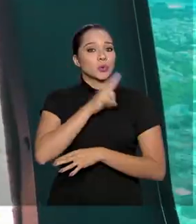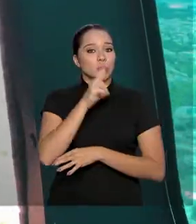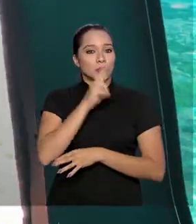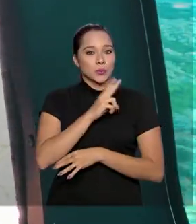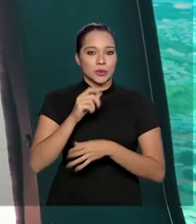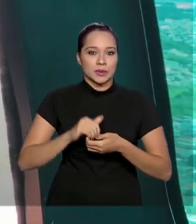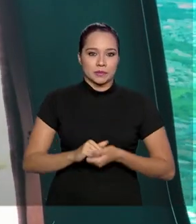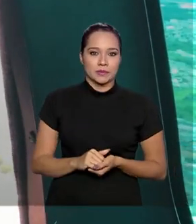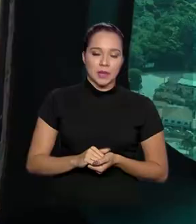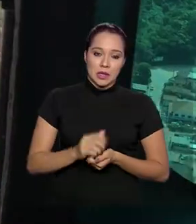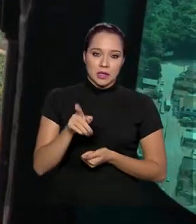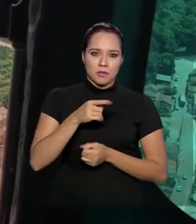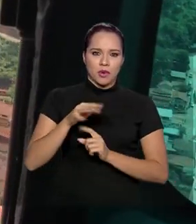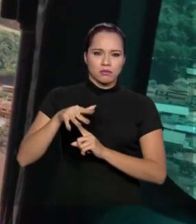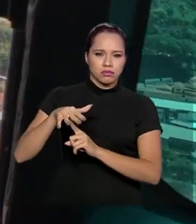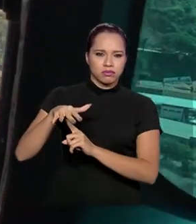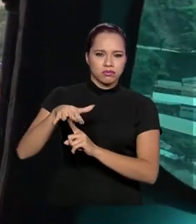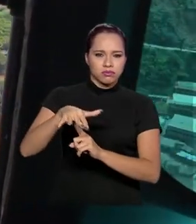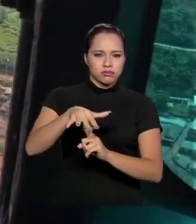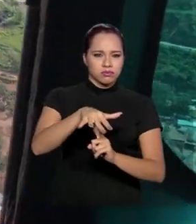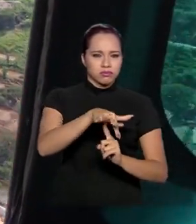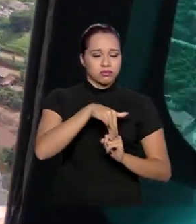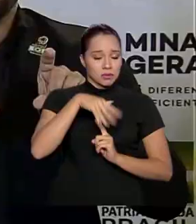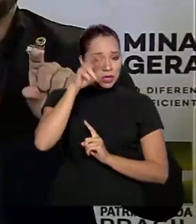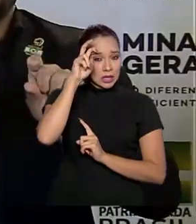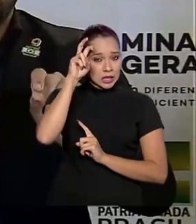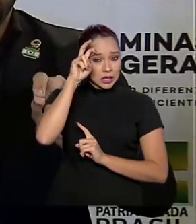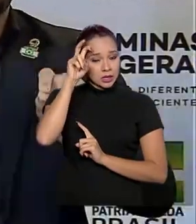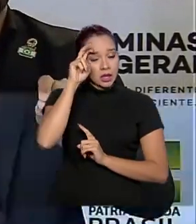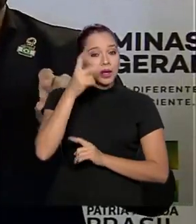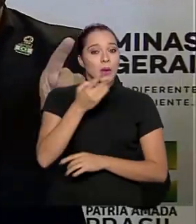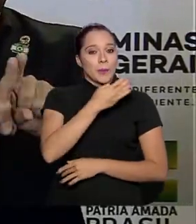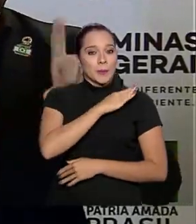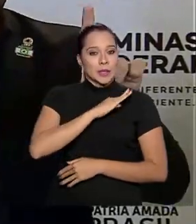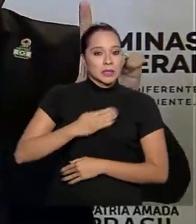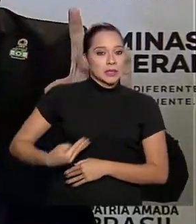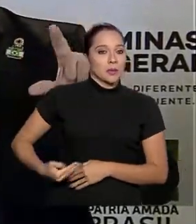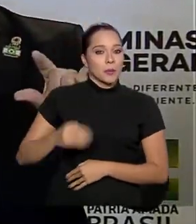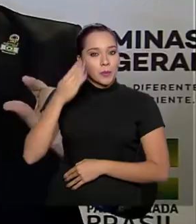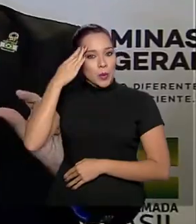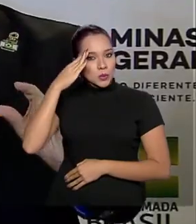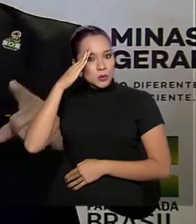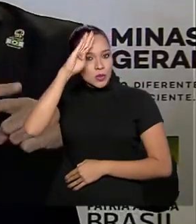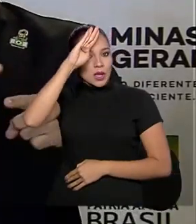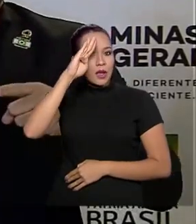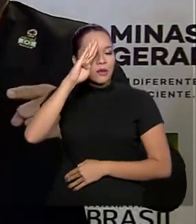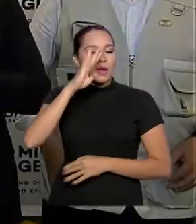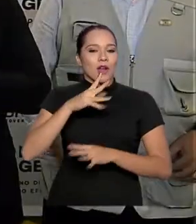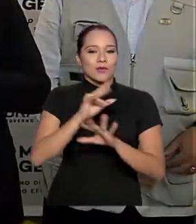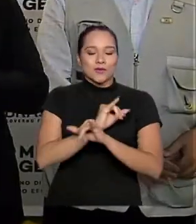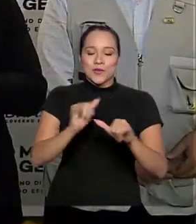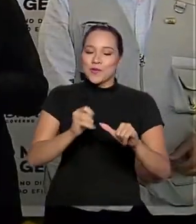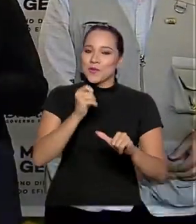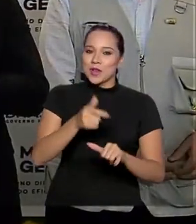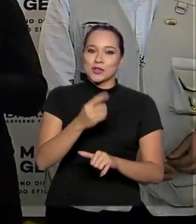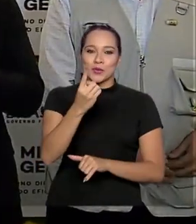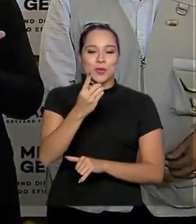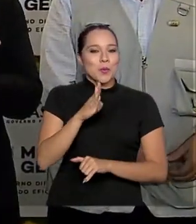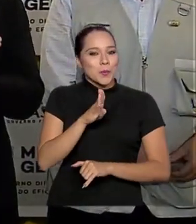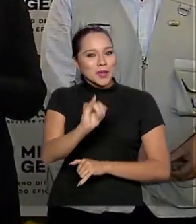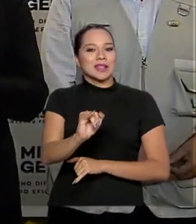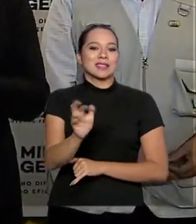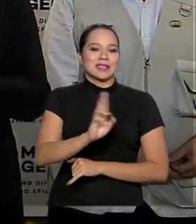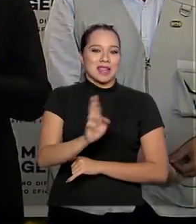Depois de sobrevoar a região nesta quinta-feira, o presidente Jair Bolsonaro anunciou quase um bilhão de reais para